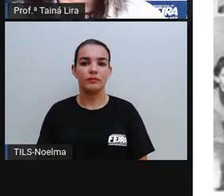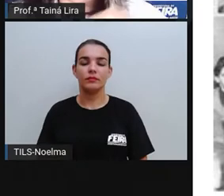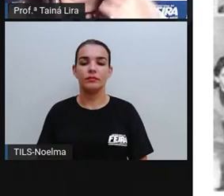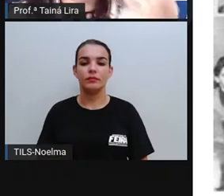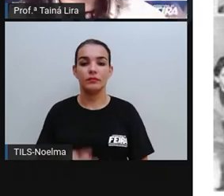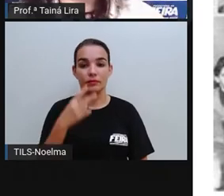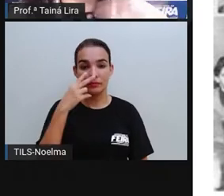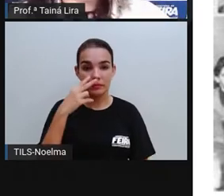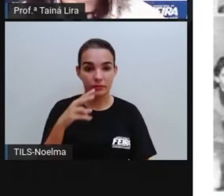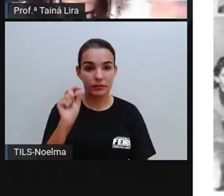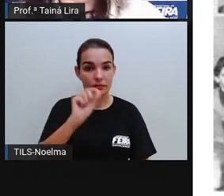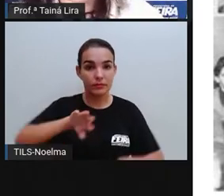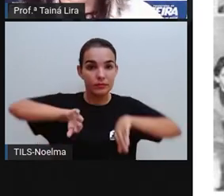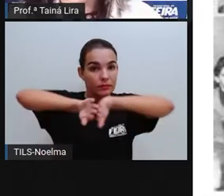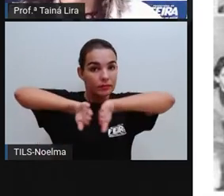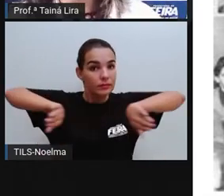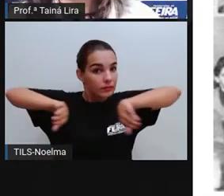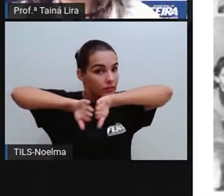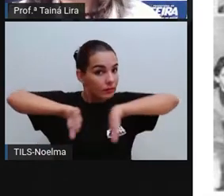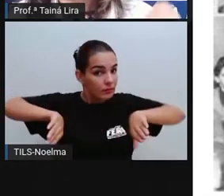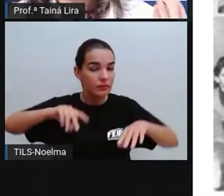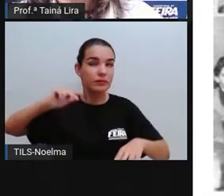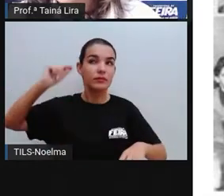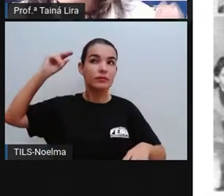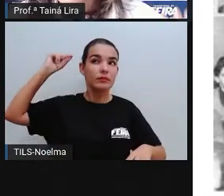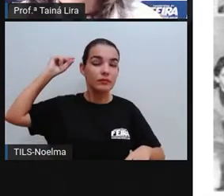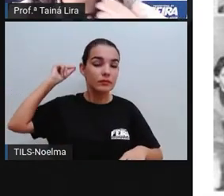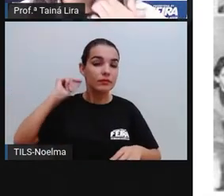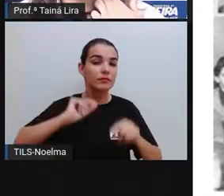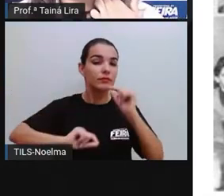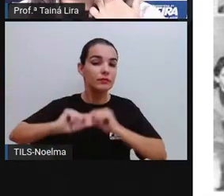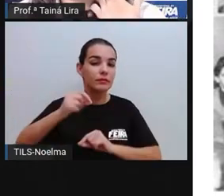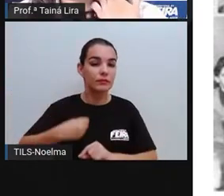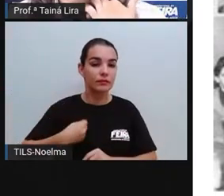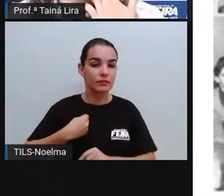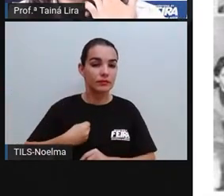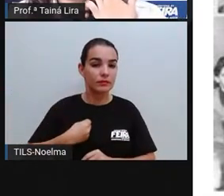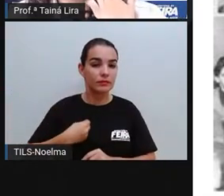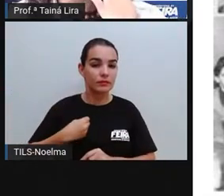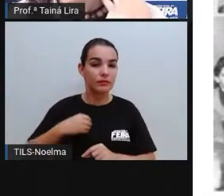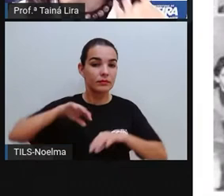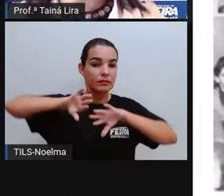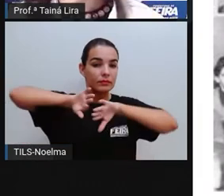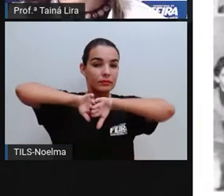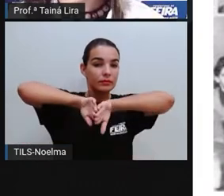a gente vê essa questão da separação aí e nessa turma a gente já vê